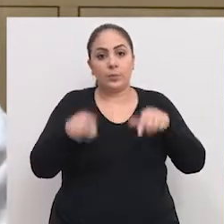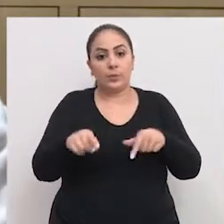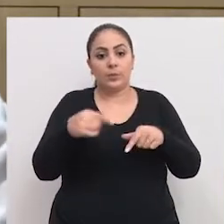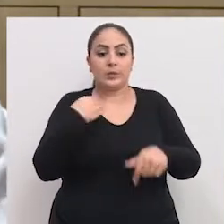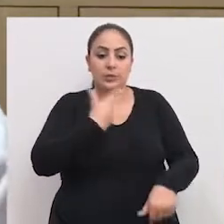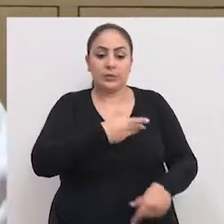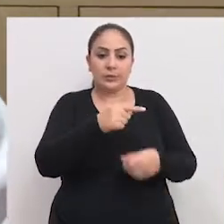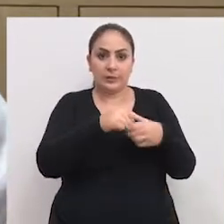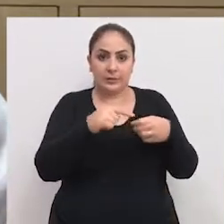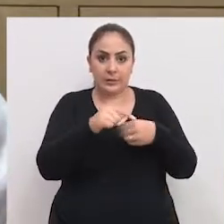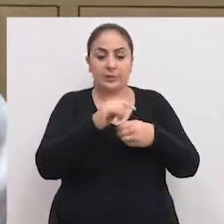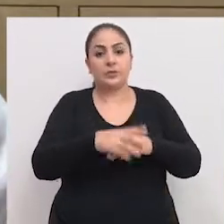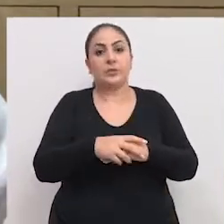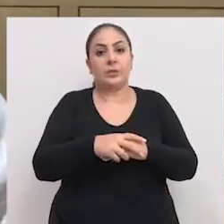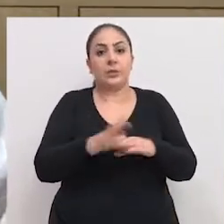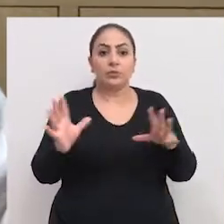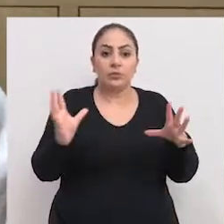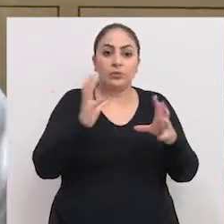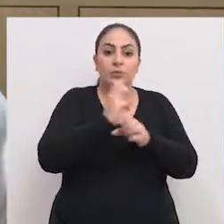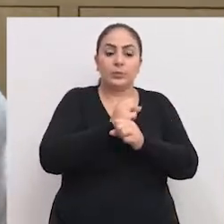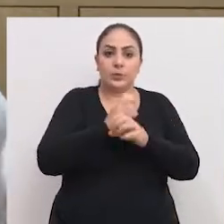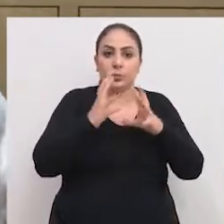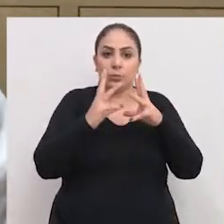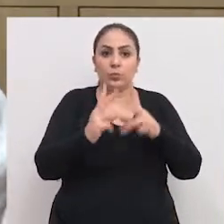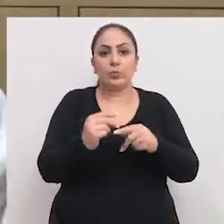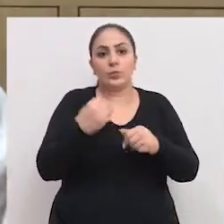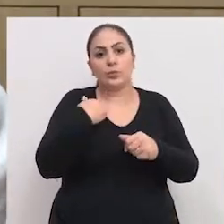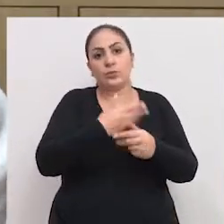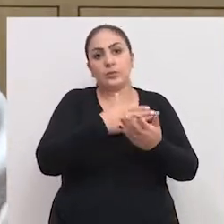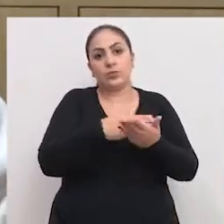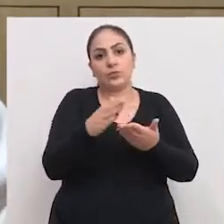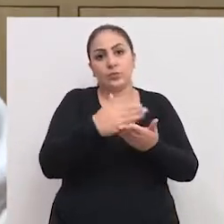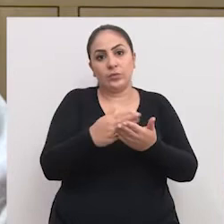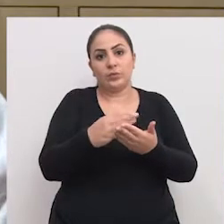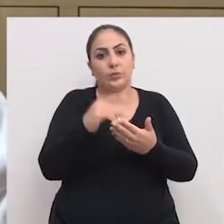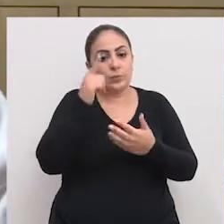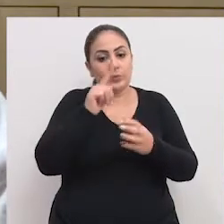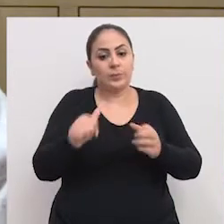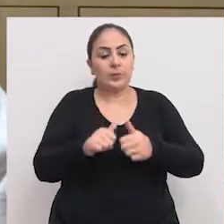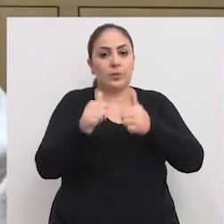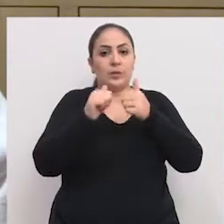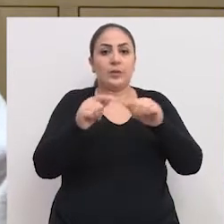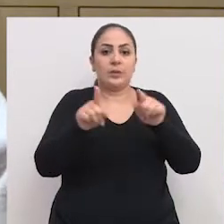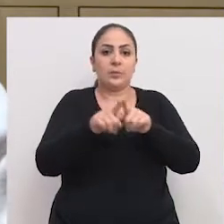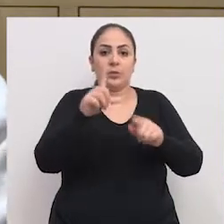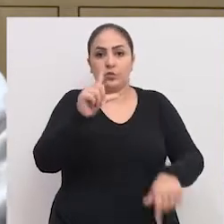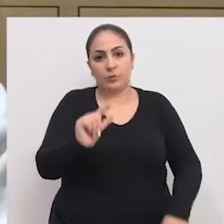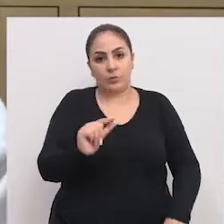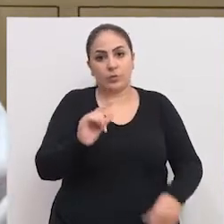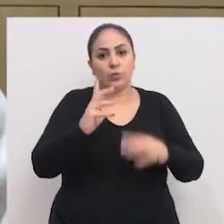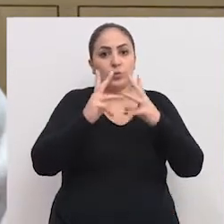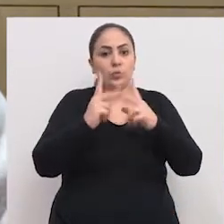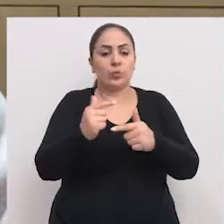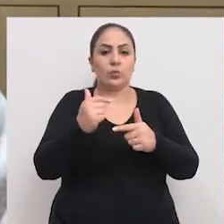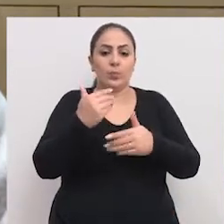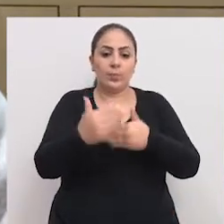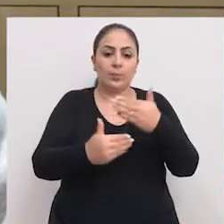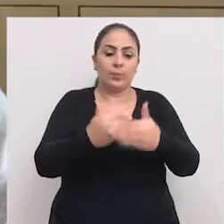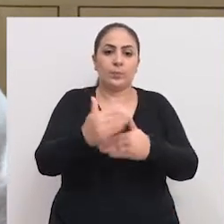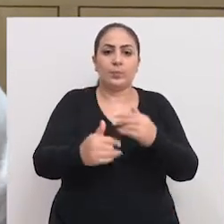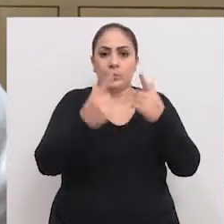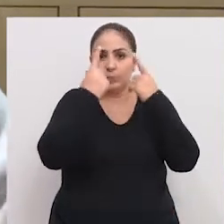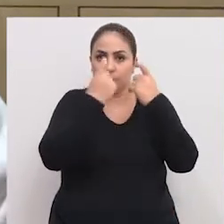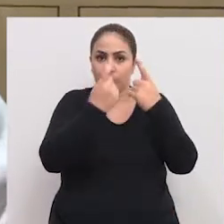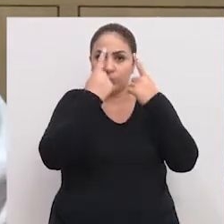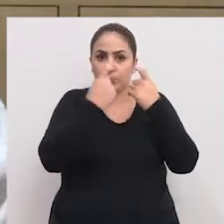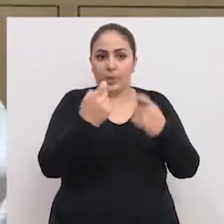segurança pública aqui para a nossa cidade. Nos somamos nessas iniciativas de melhorar e amenizar todos os